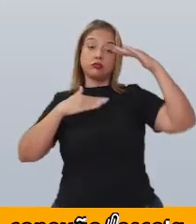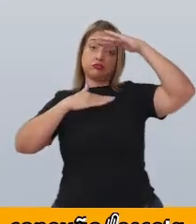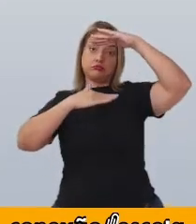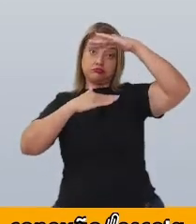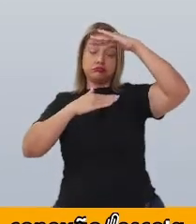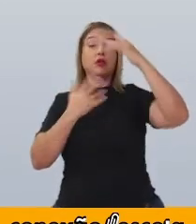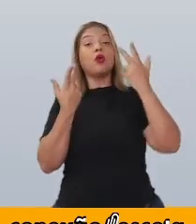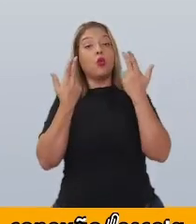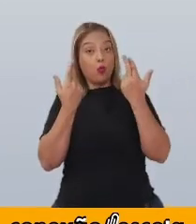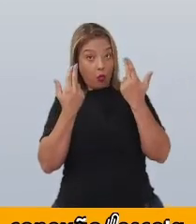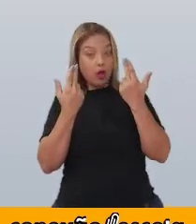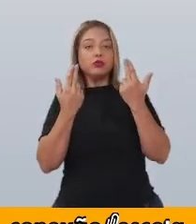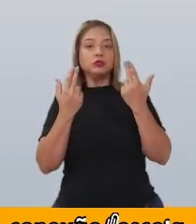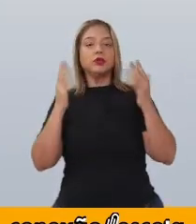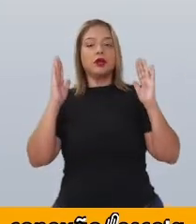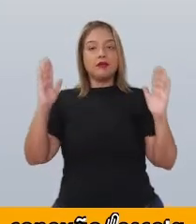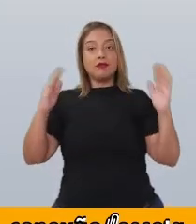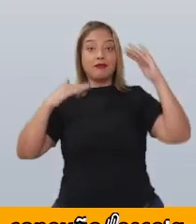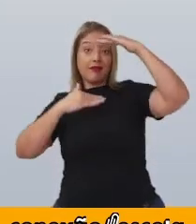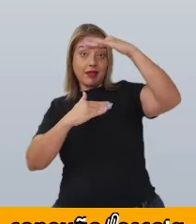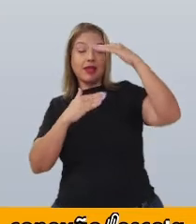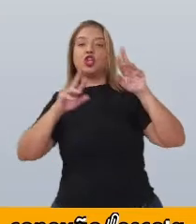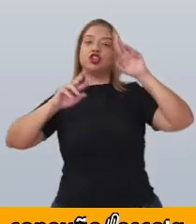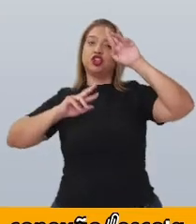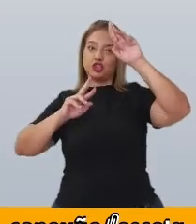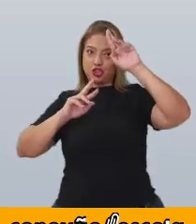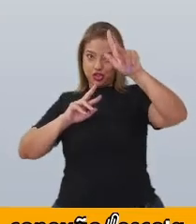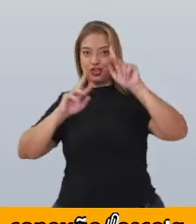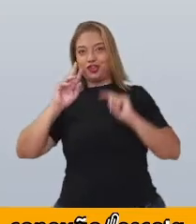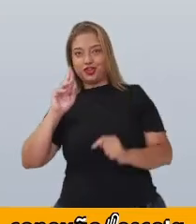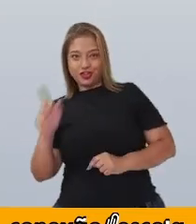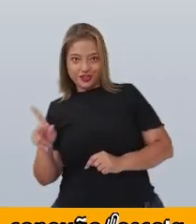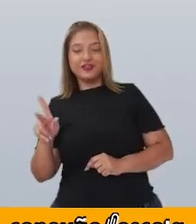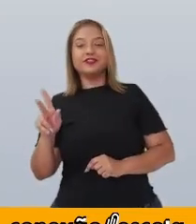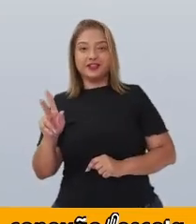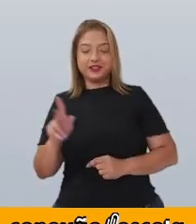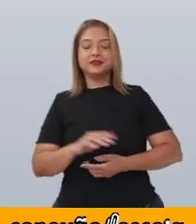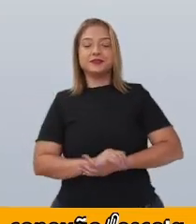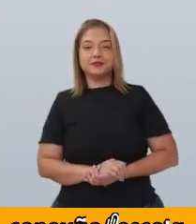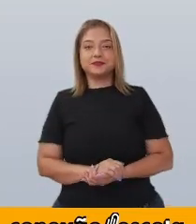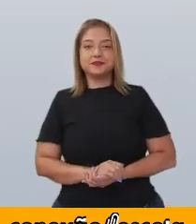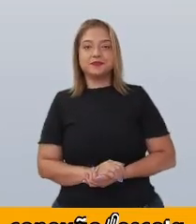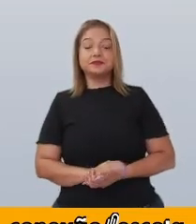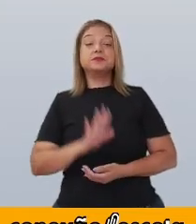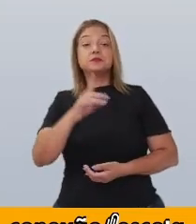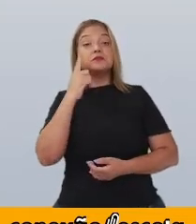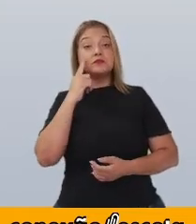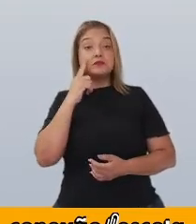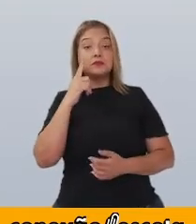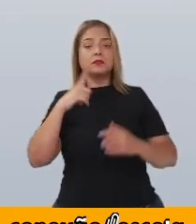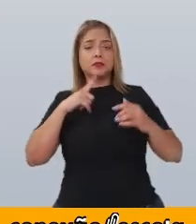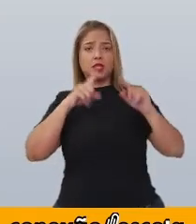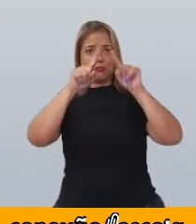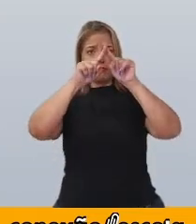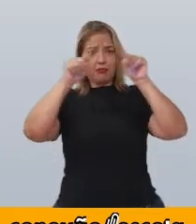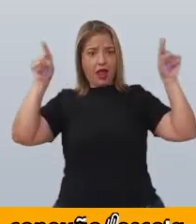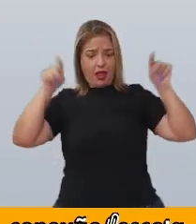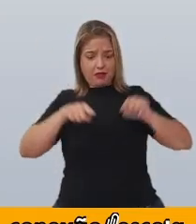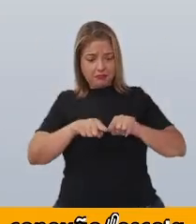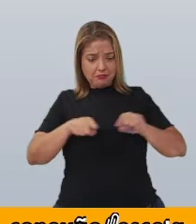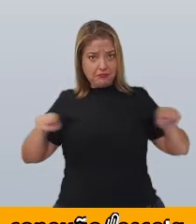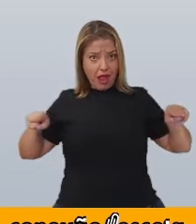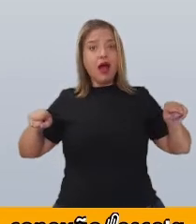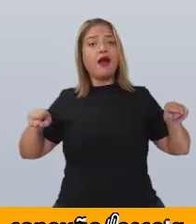dois têm o mesmo tamanho. Então, dois lados maiores e